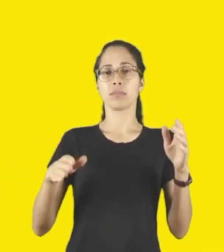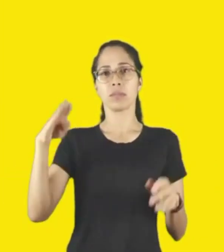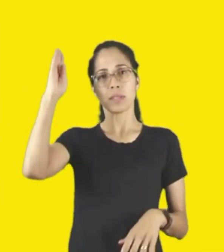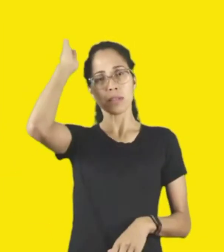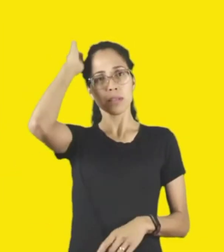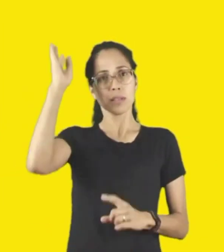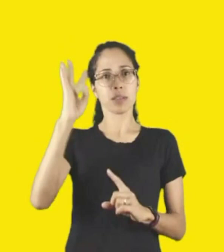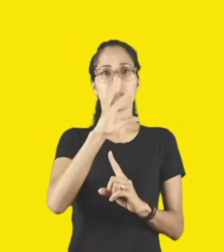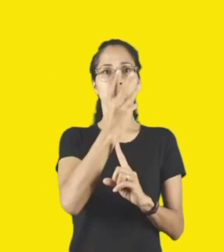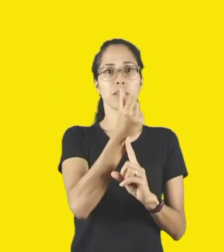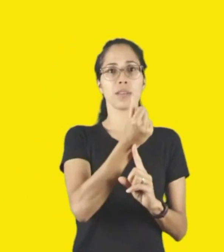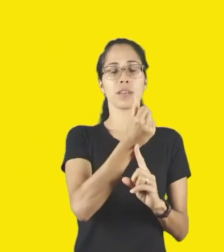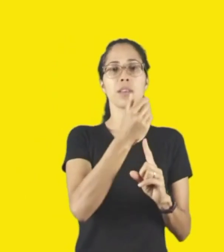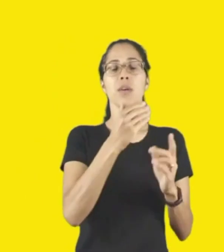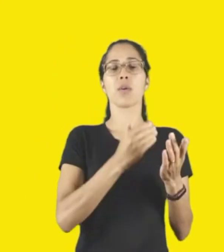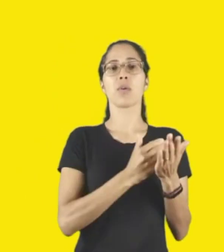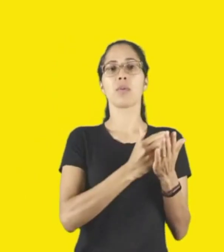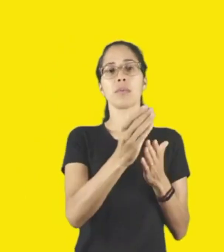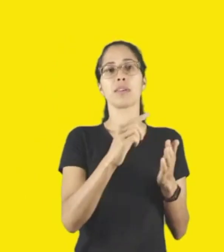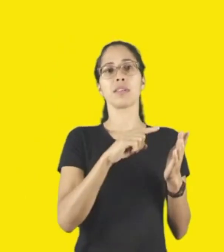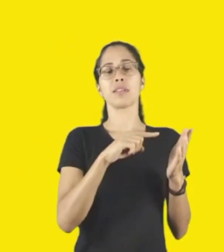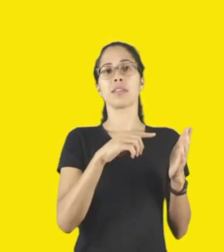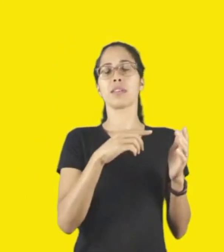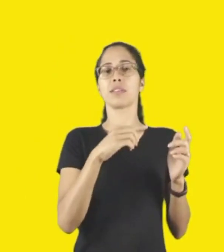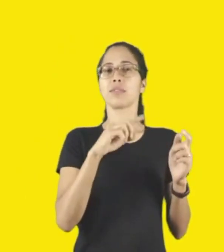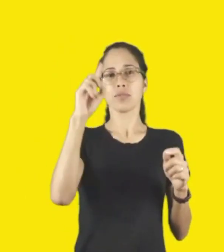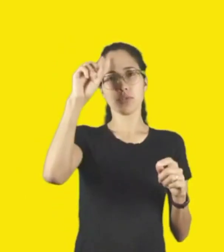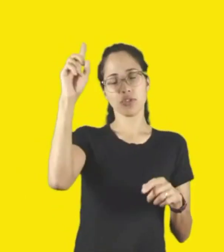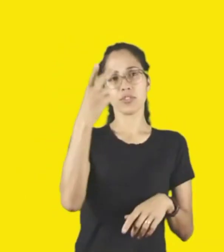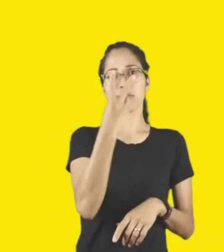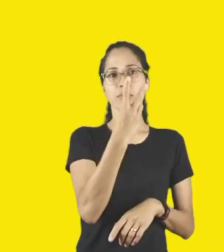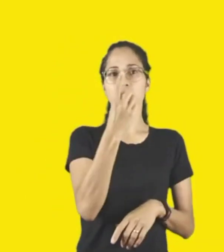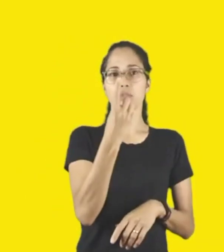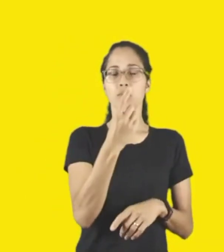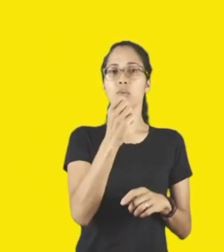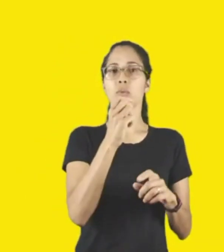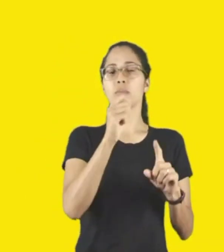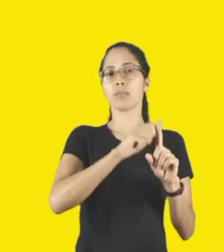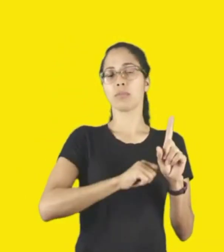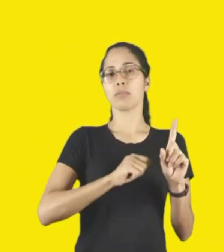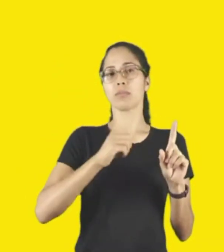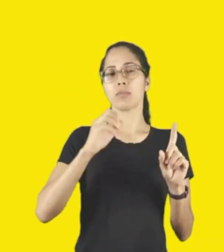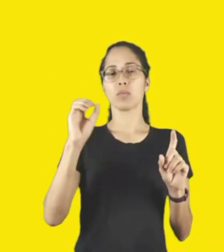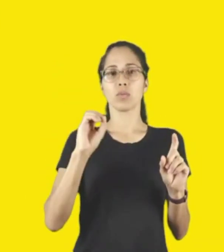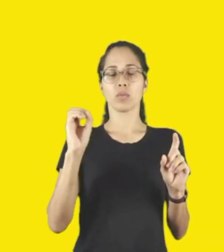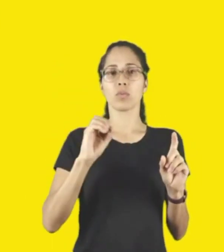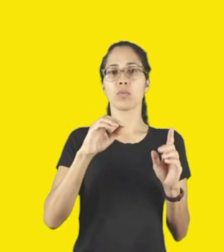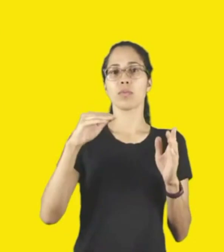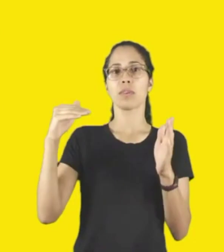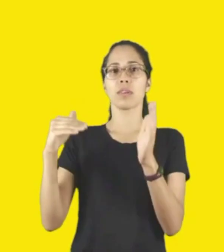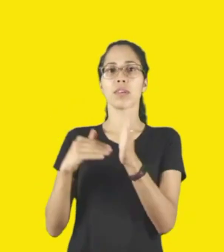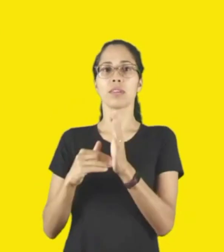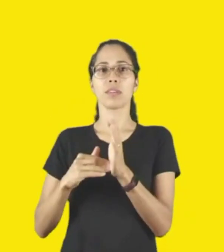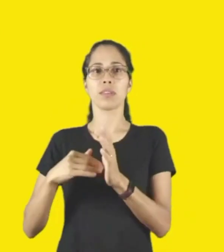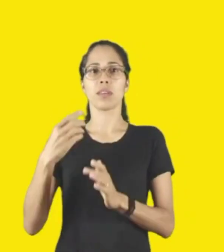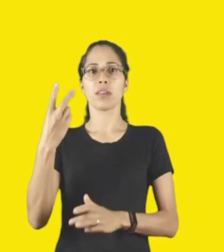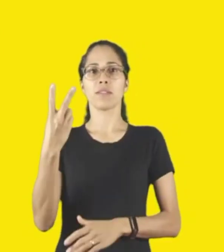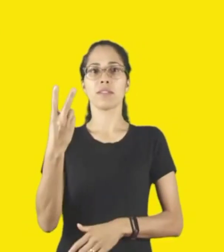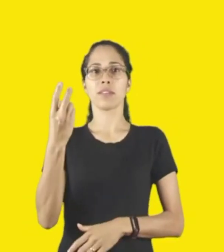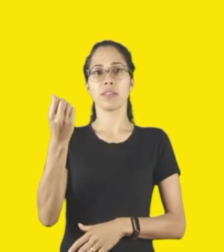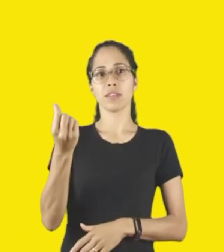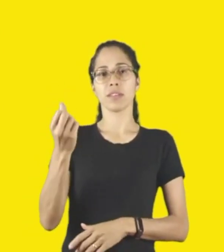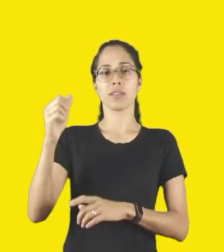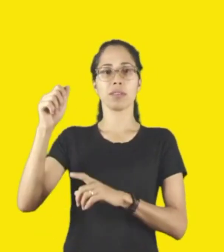de novembro. Contará com cerca de 400 artistas e mais de 700 ações artísticas que ocorrerão em espaços